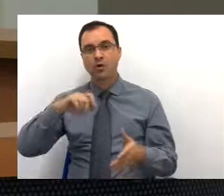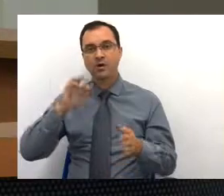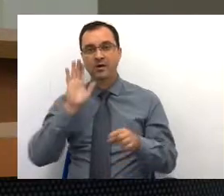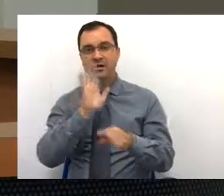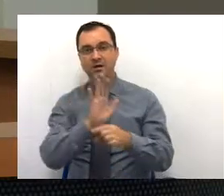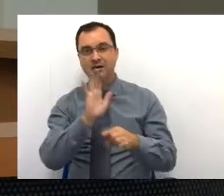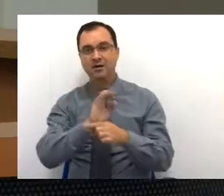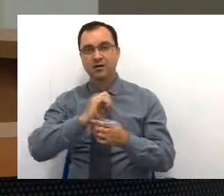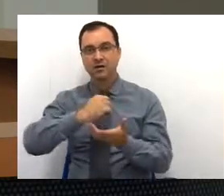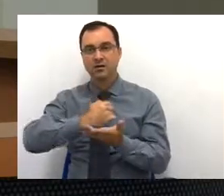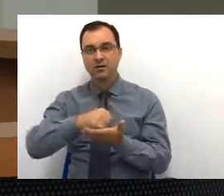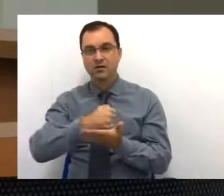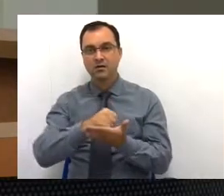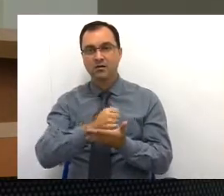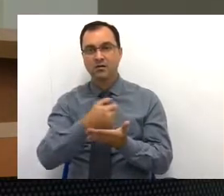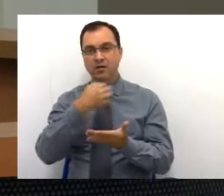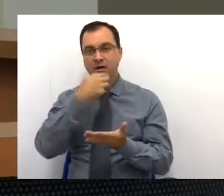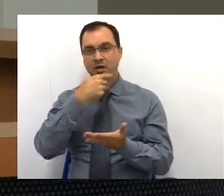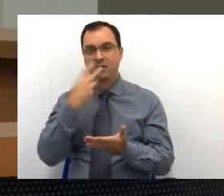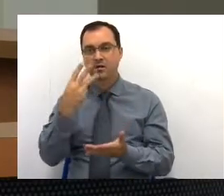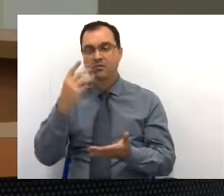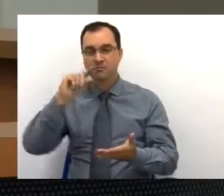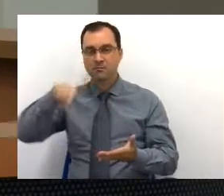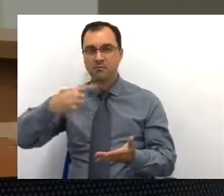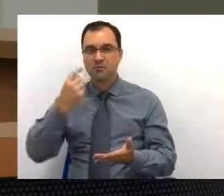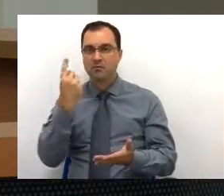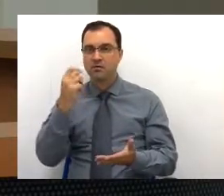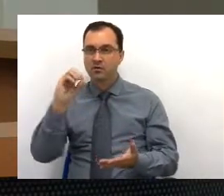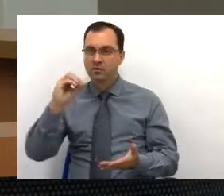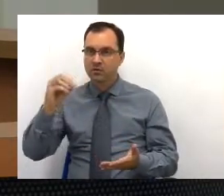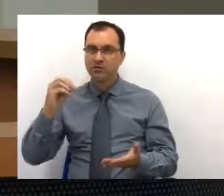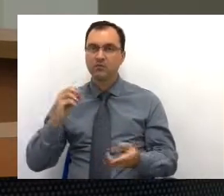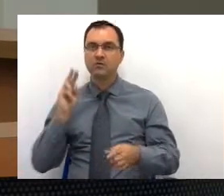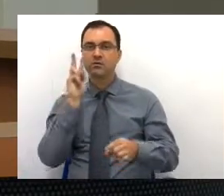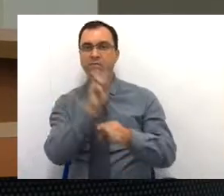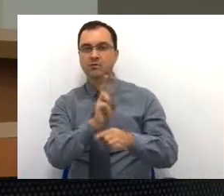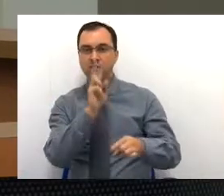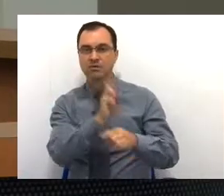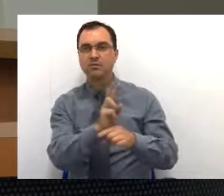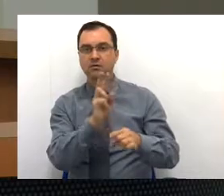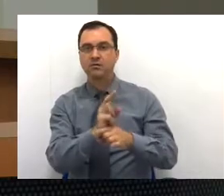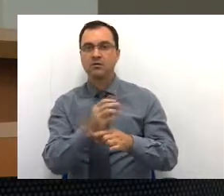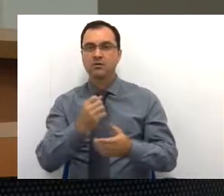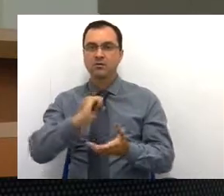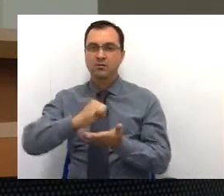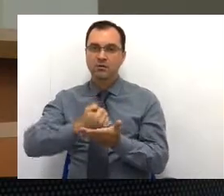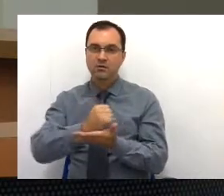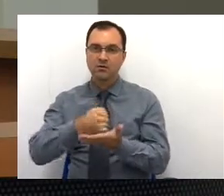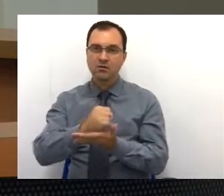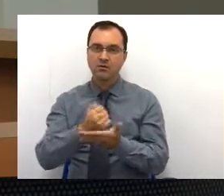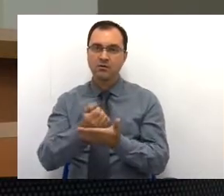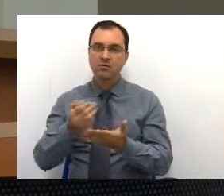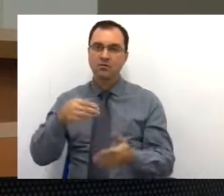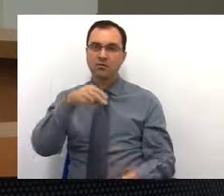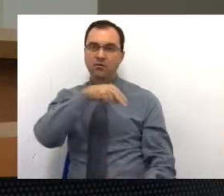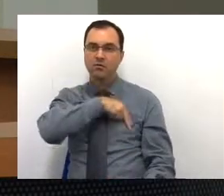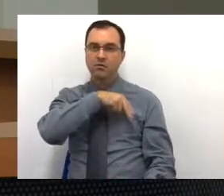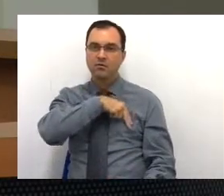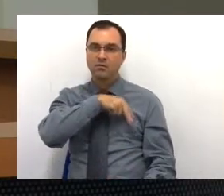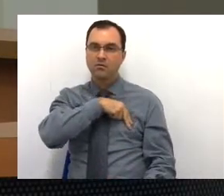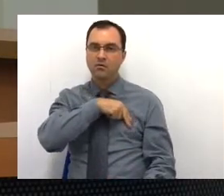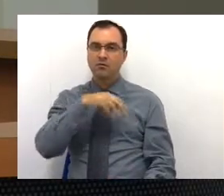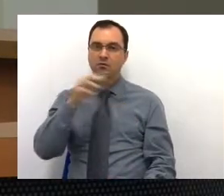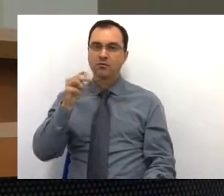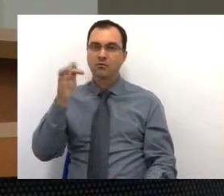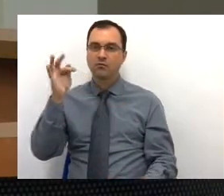do Estado, um valor de 3 milhões e 100, e da Assistência Farmacêutica do Ministério, que esse é fundo